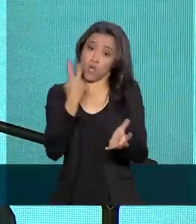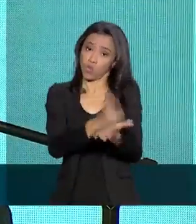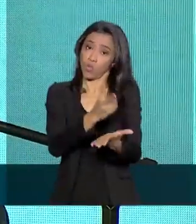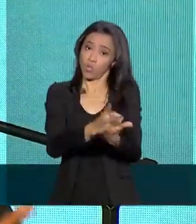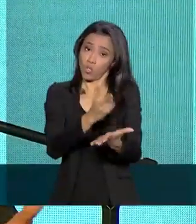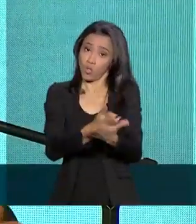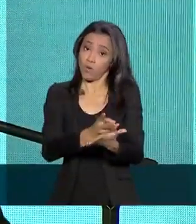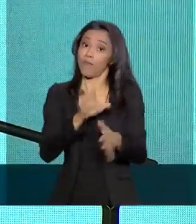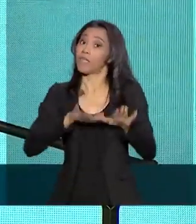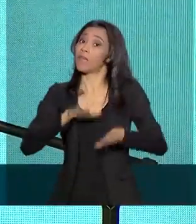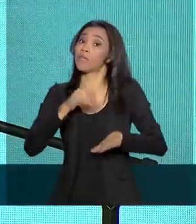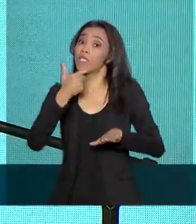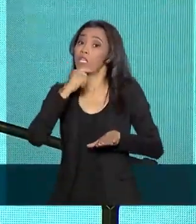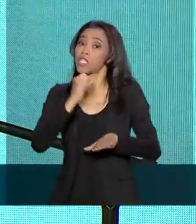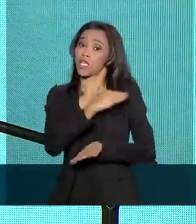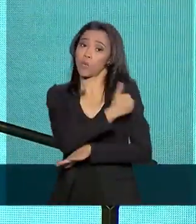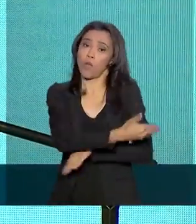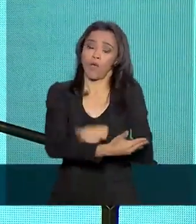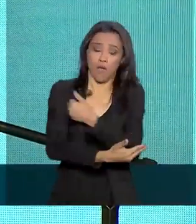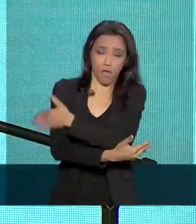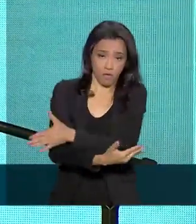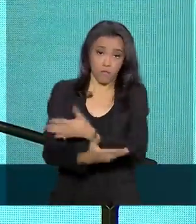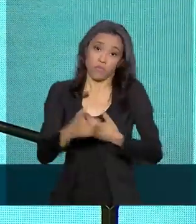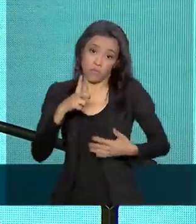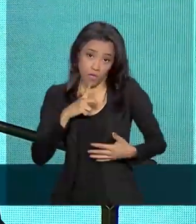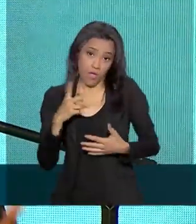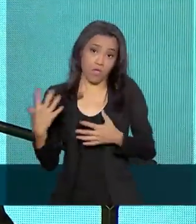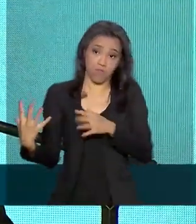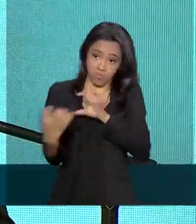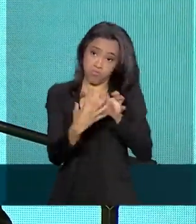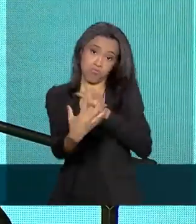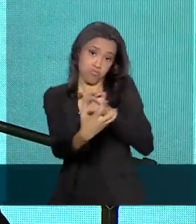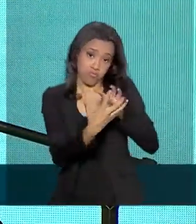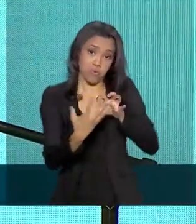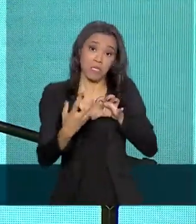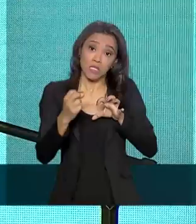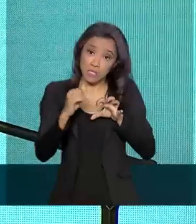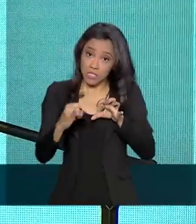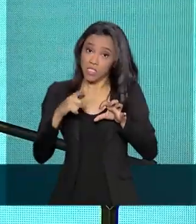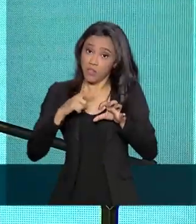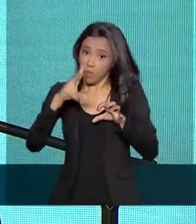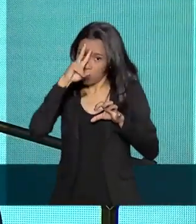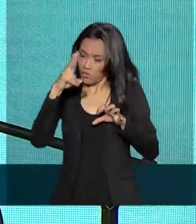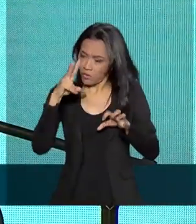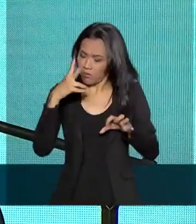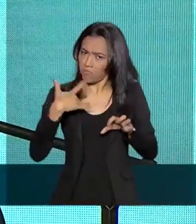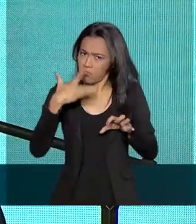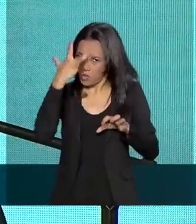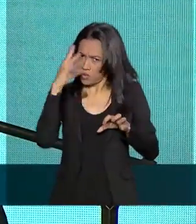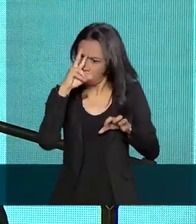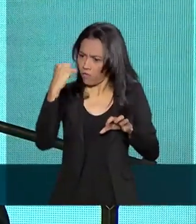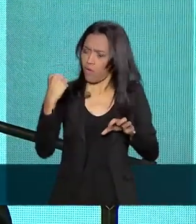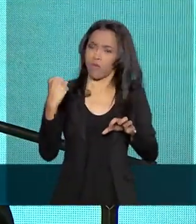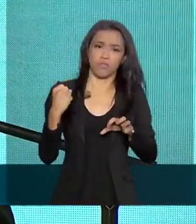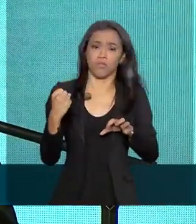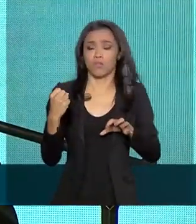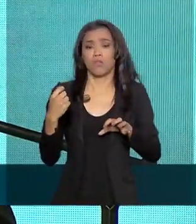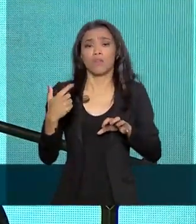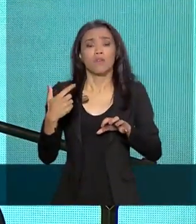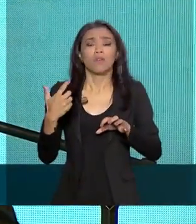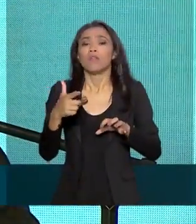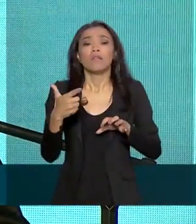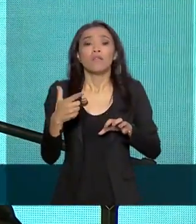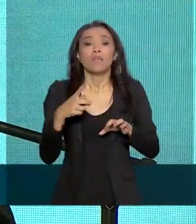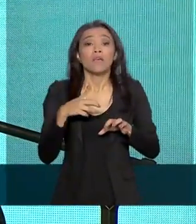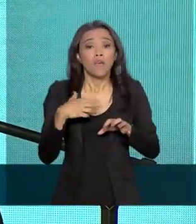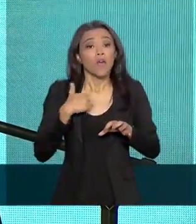depende de quem estiver ao nosso lado. Certas brigas eu só posso comprar se tiver gente forte do meu lado. Não tem o poder que muitos